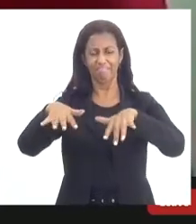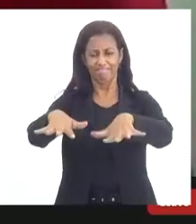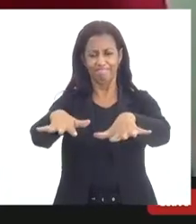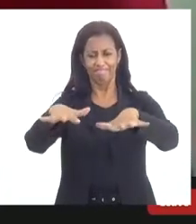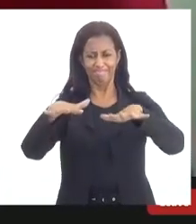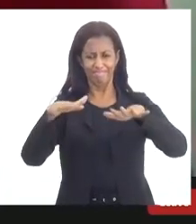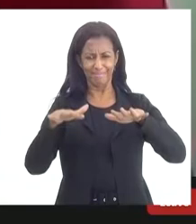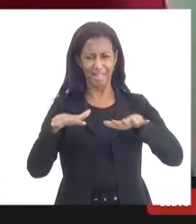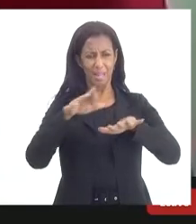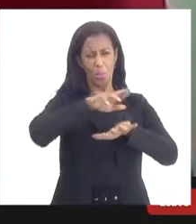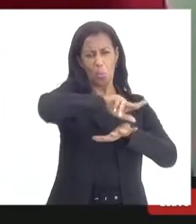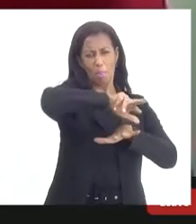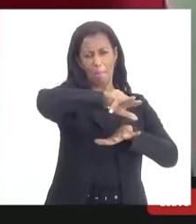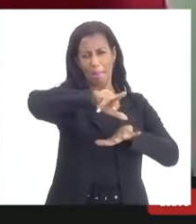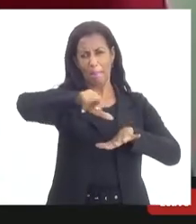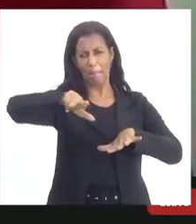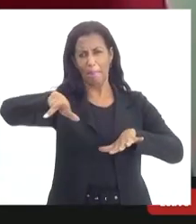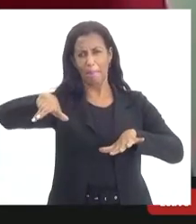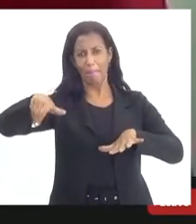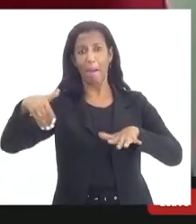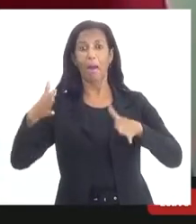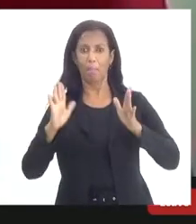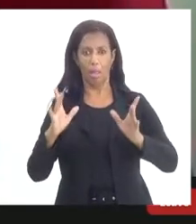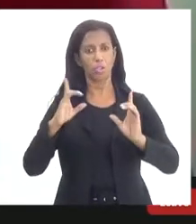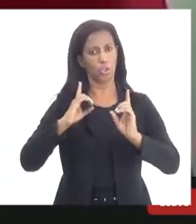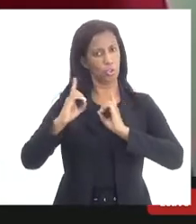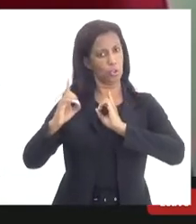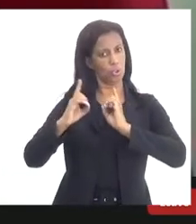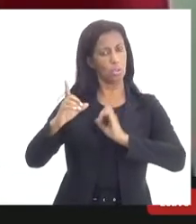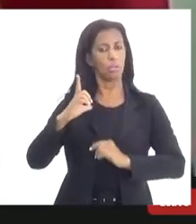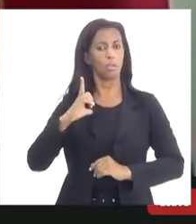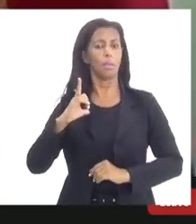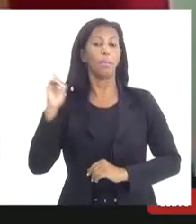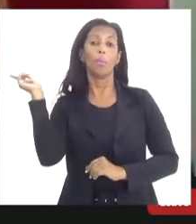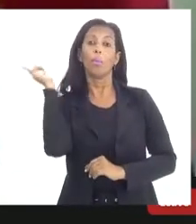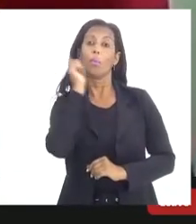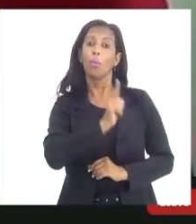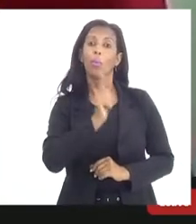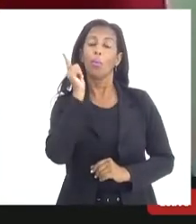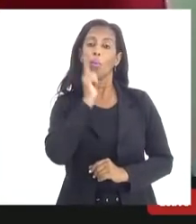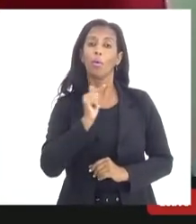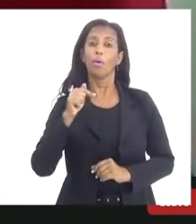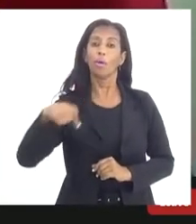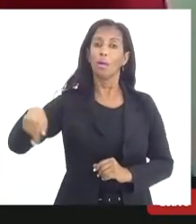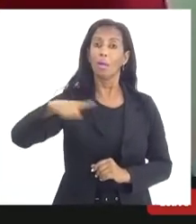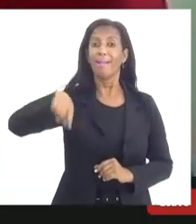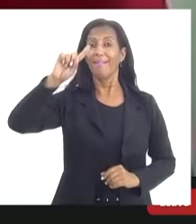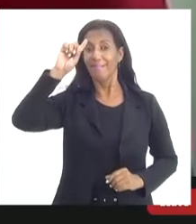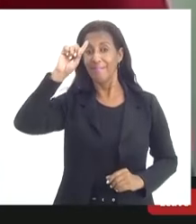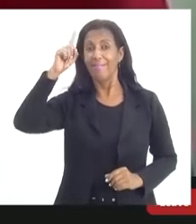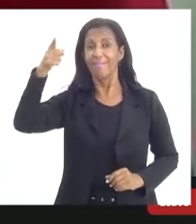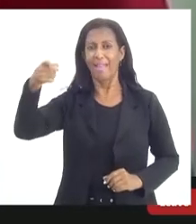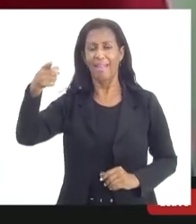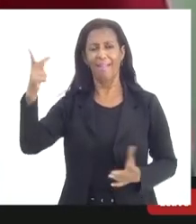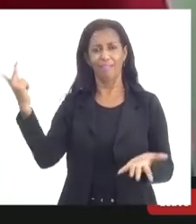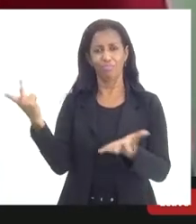é múltipla mas que é pautada no diálogo para conseguir com que aquela nossa ideia se torne realidade e